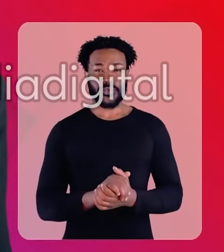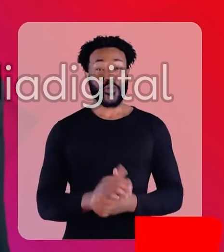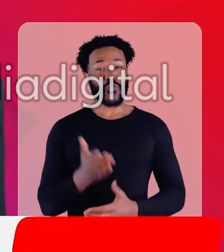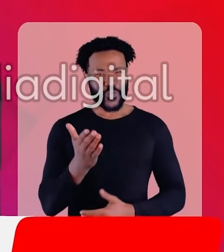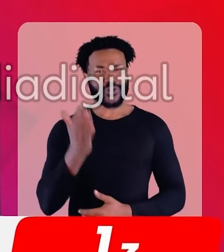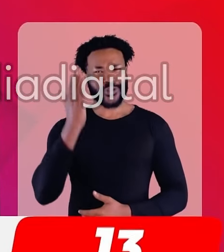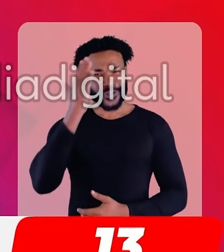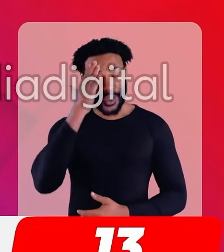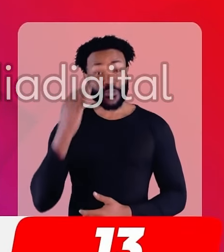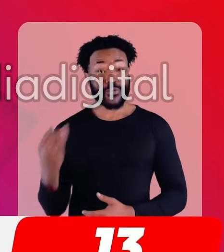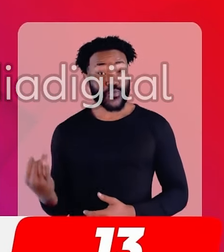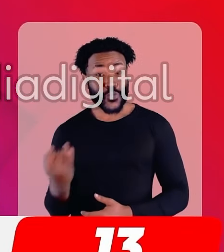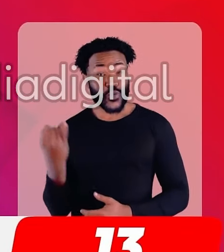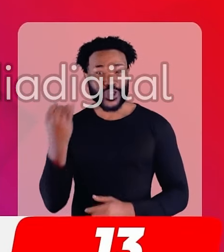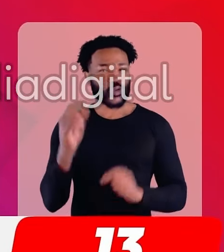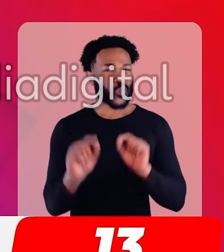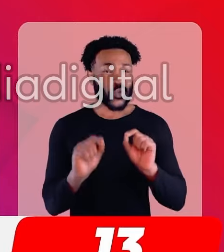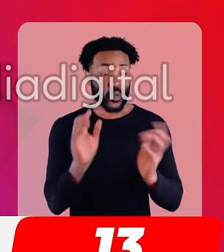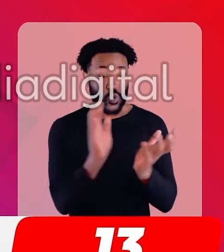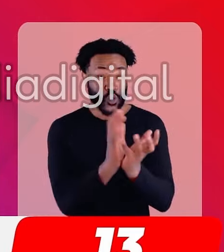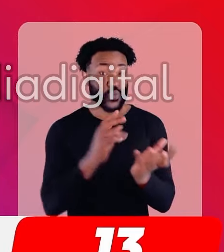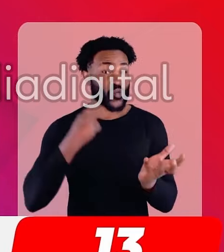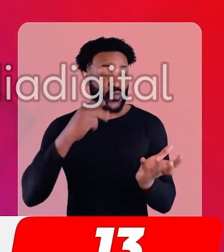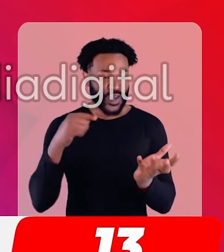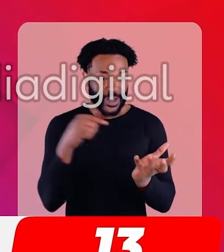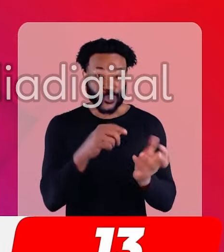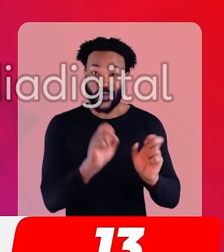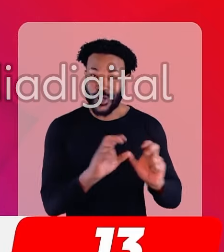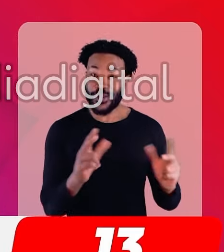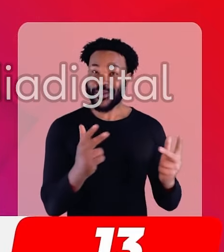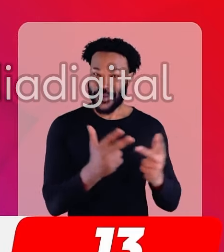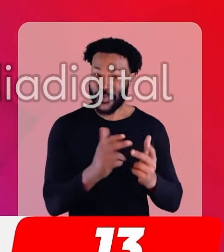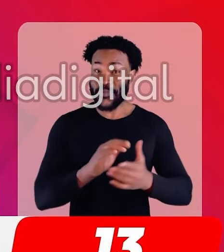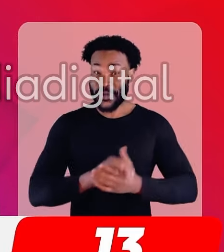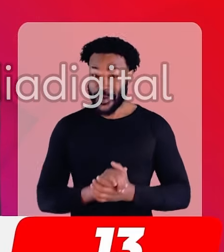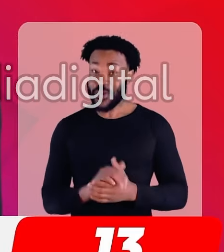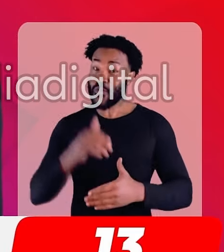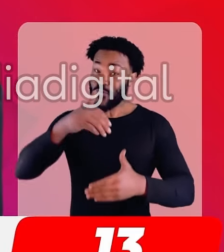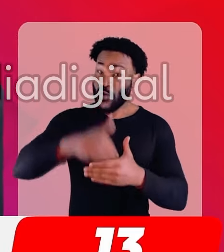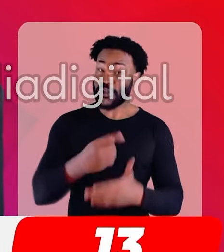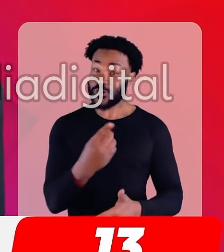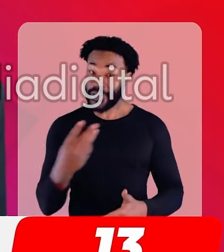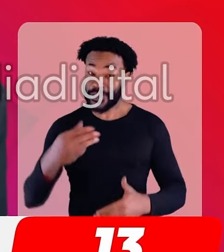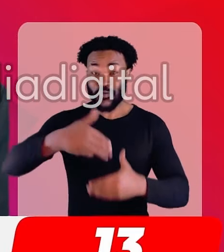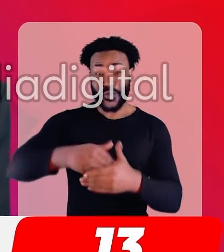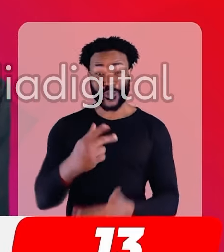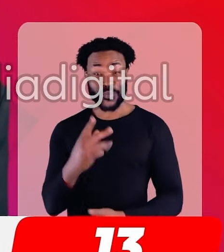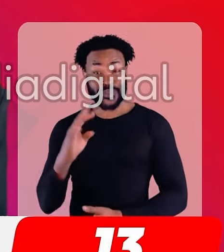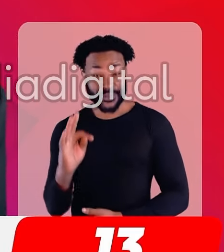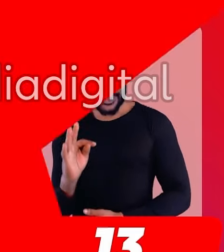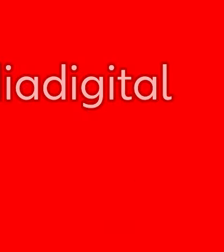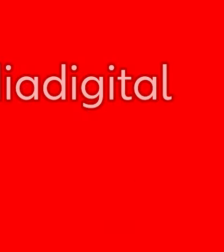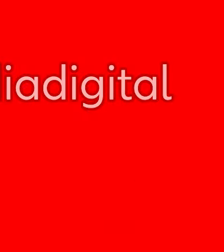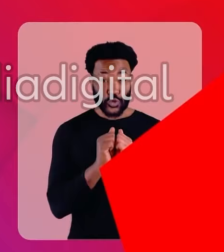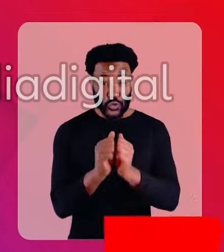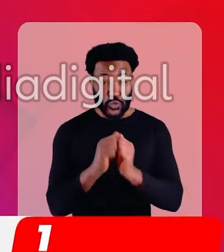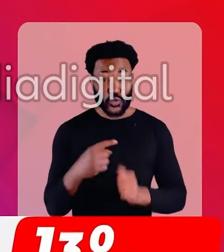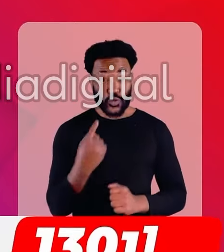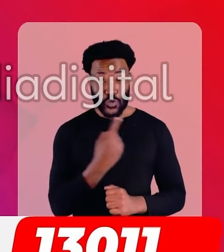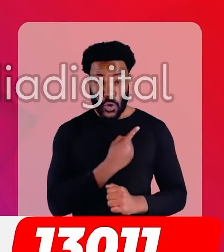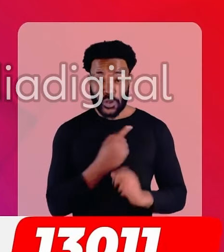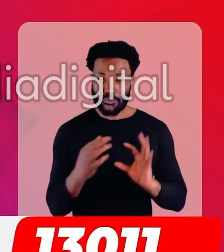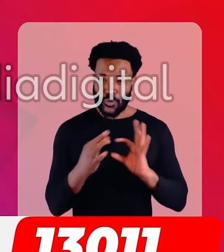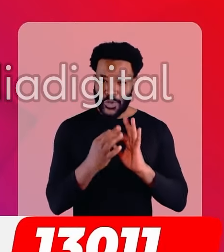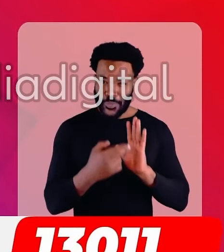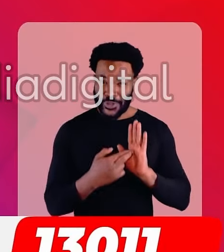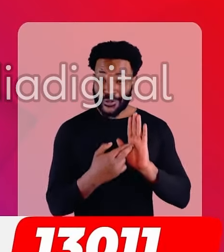Você sabe como é importante ter uma bancada forte na Câmara Municipal. Vote 13. Vote PT. Juntos,